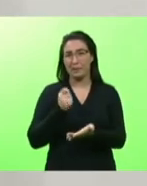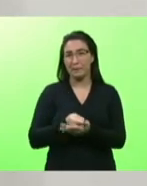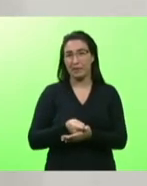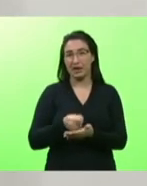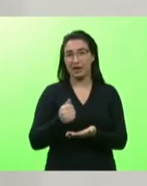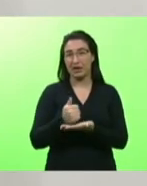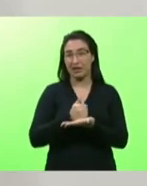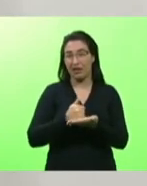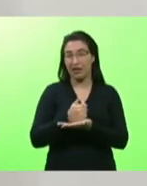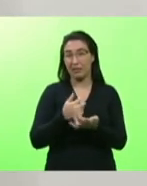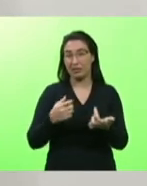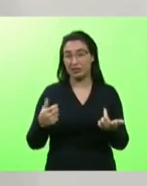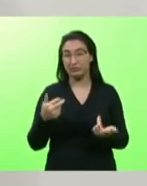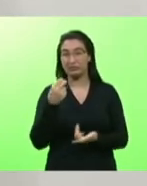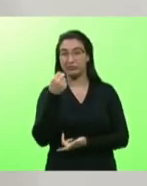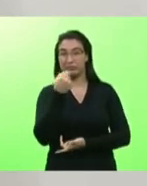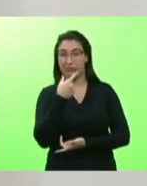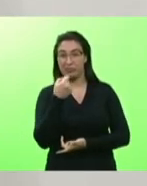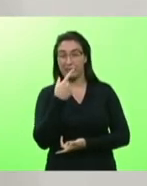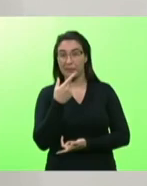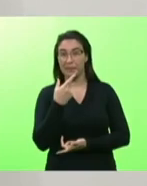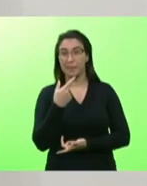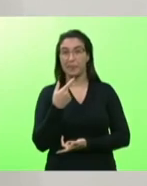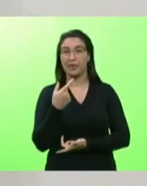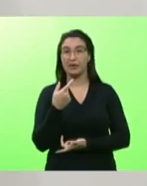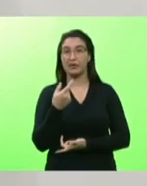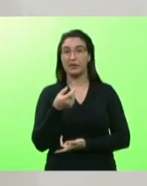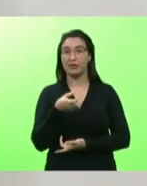doença dele nunca vi tu toma remédio remédio